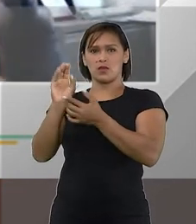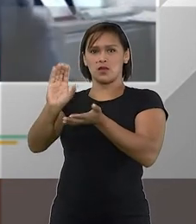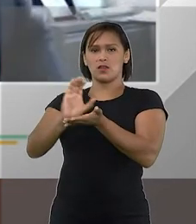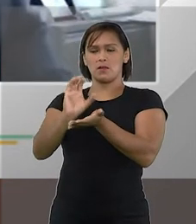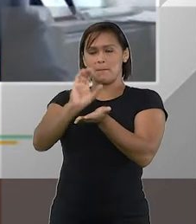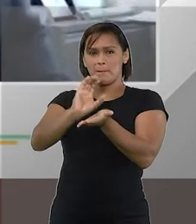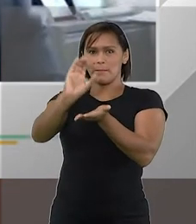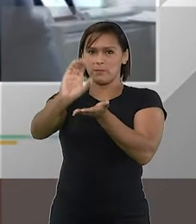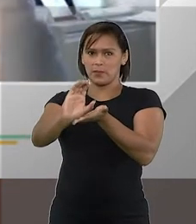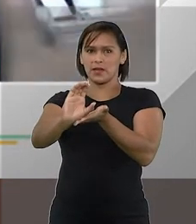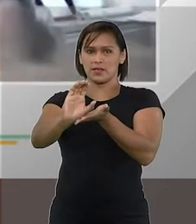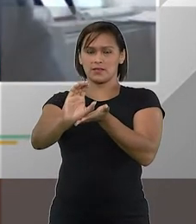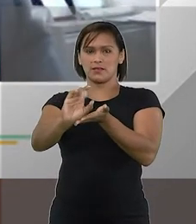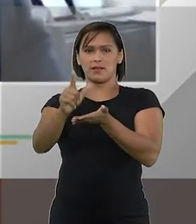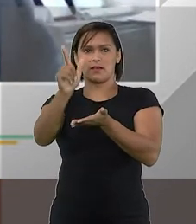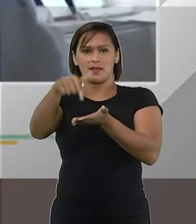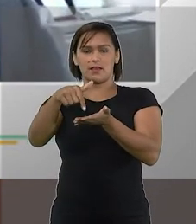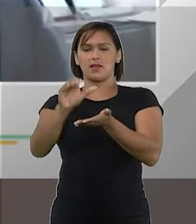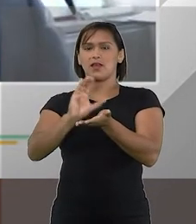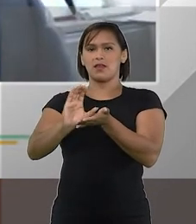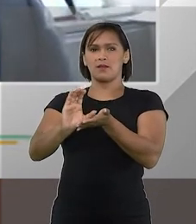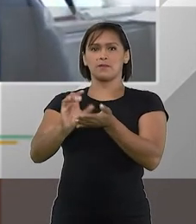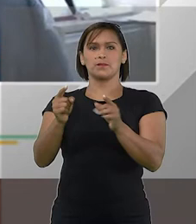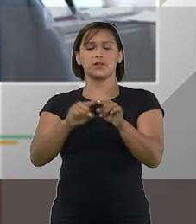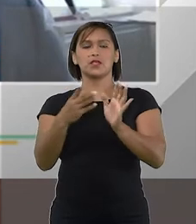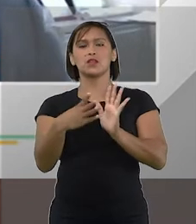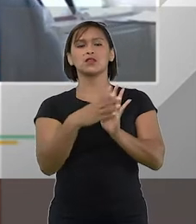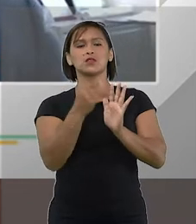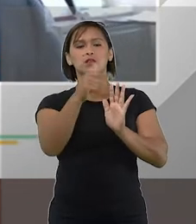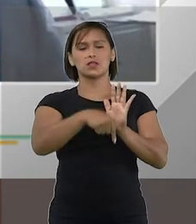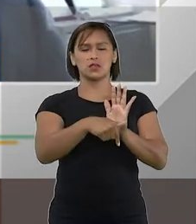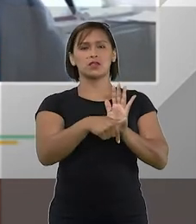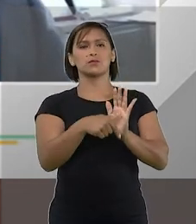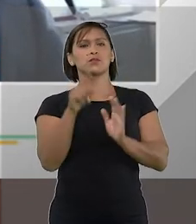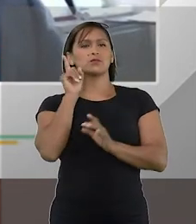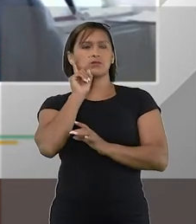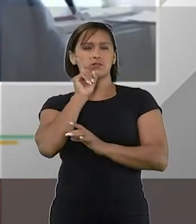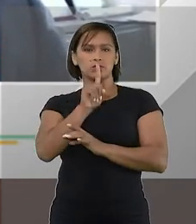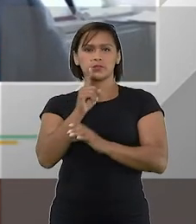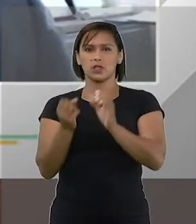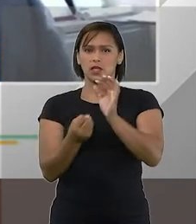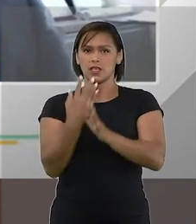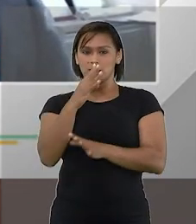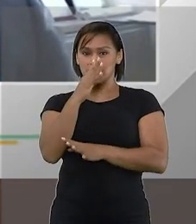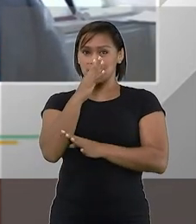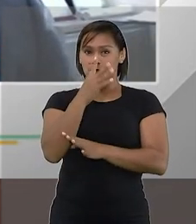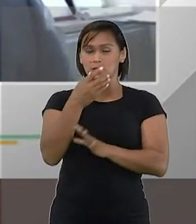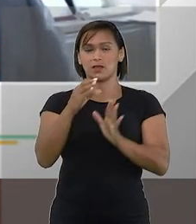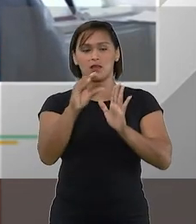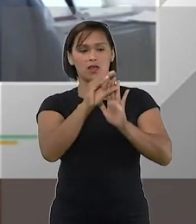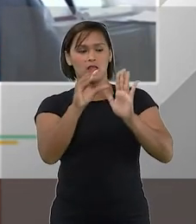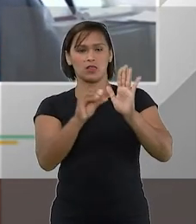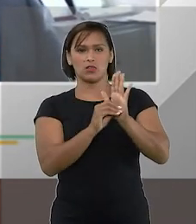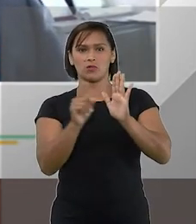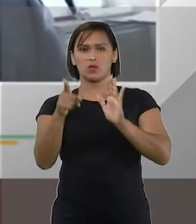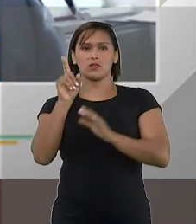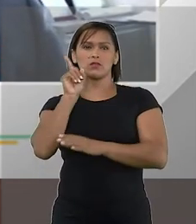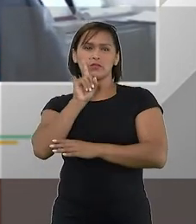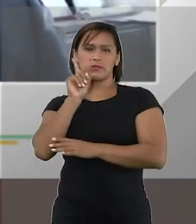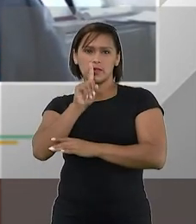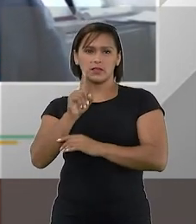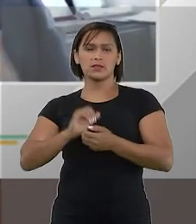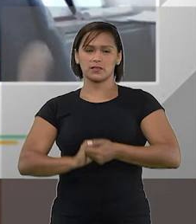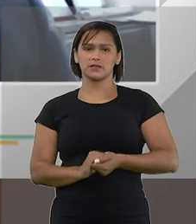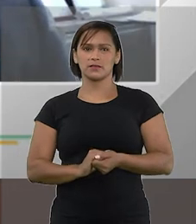é o debtor-impossession financing, deep financing, e nós adotamos esse modelo inspirado no modelo norte